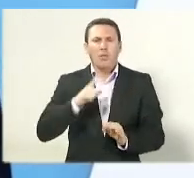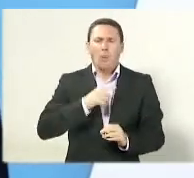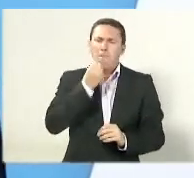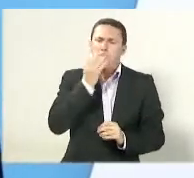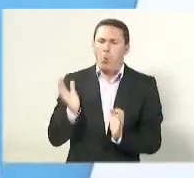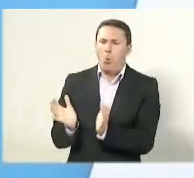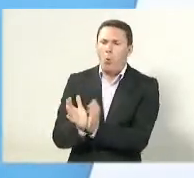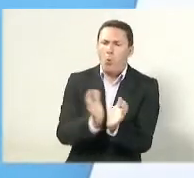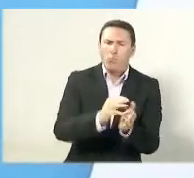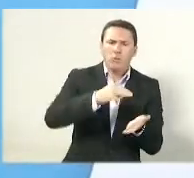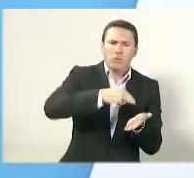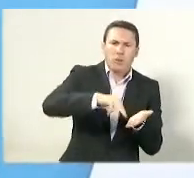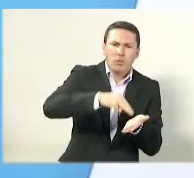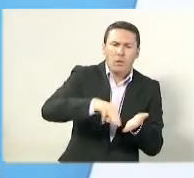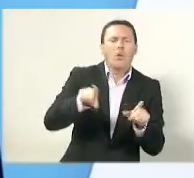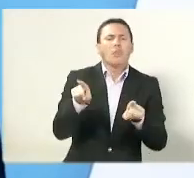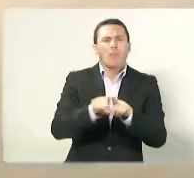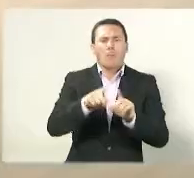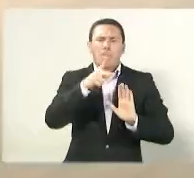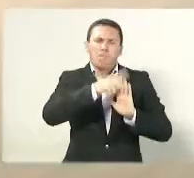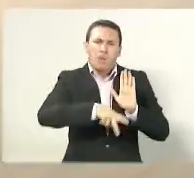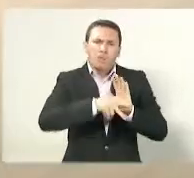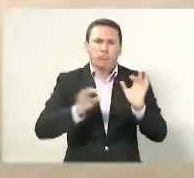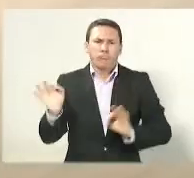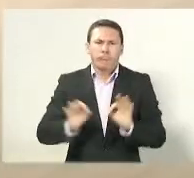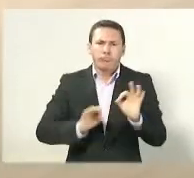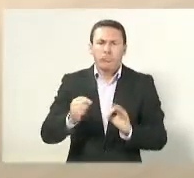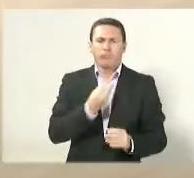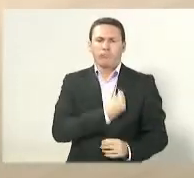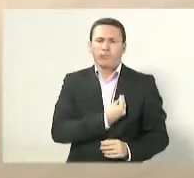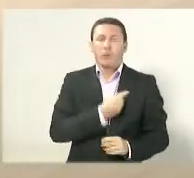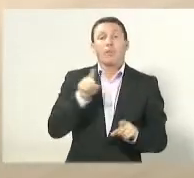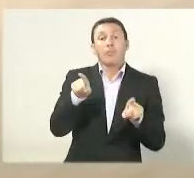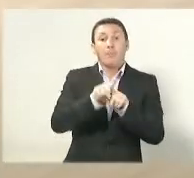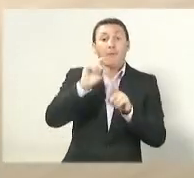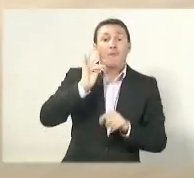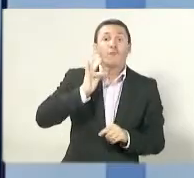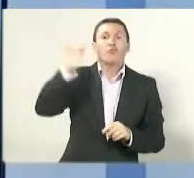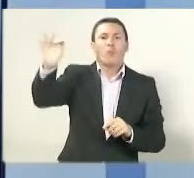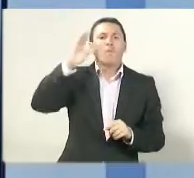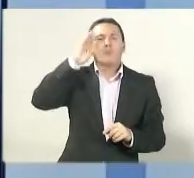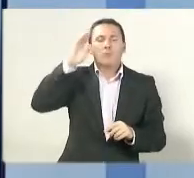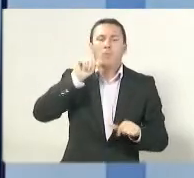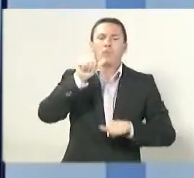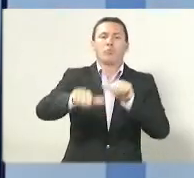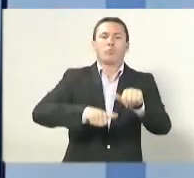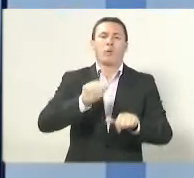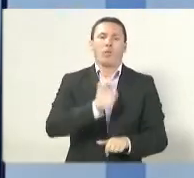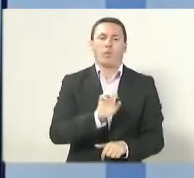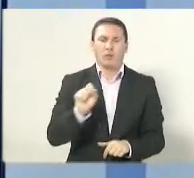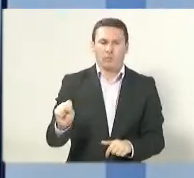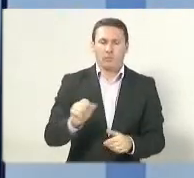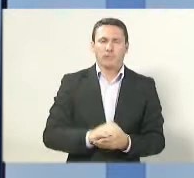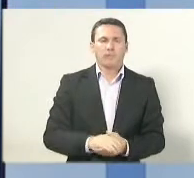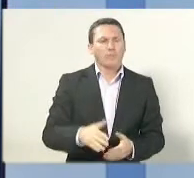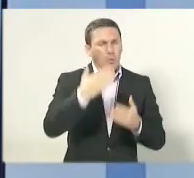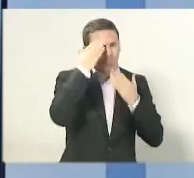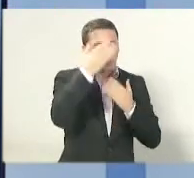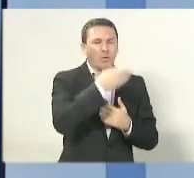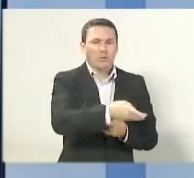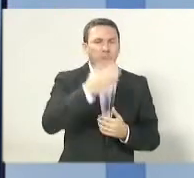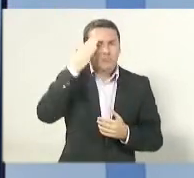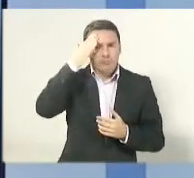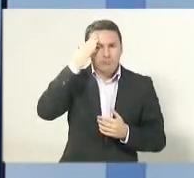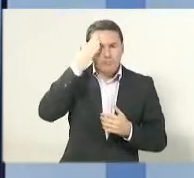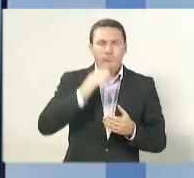futuro das terras capixabas. Obrigado, candidato. O candidato Roberto Carlos, do PT, também se apresenta ao eleitor e responde